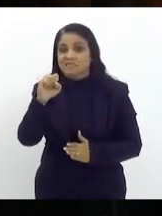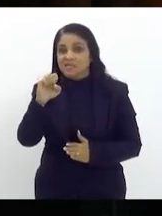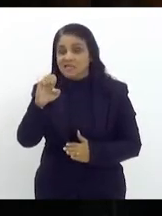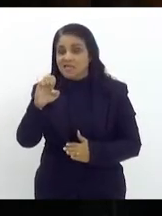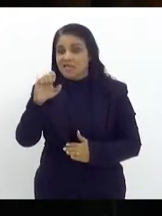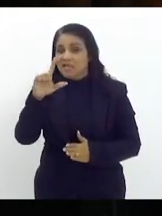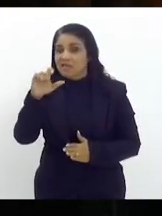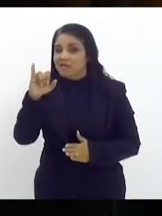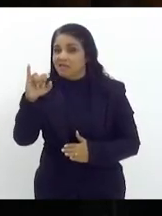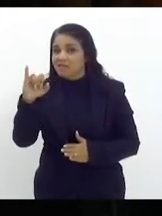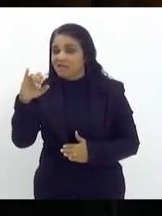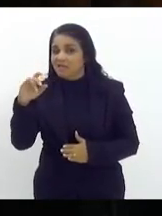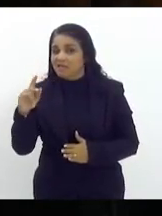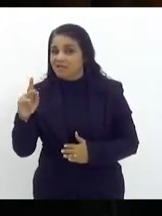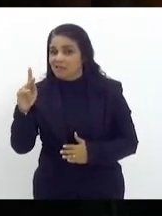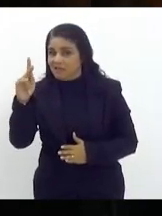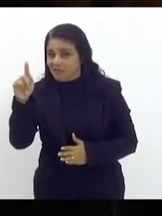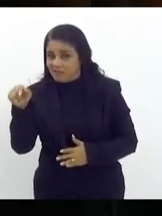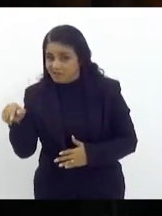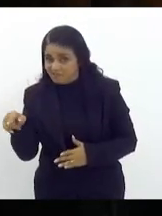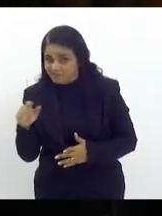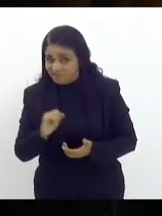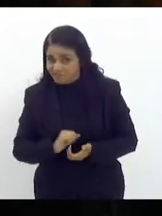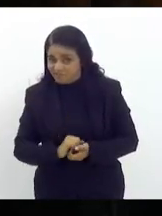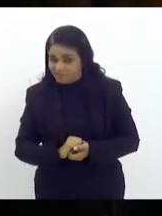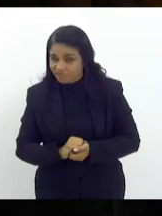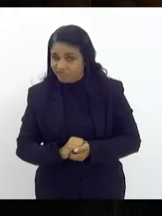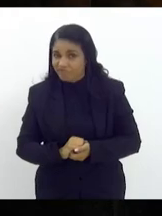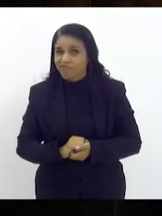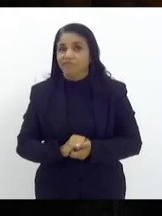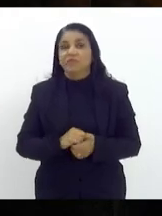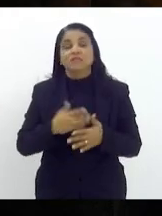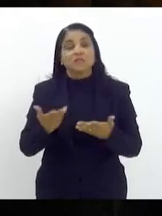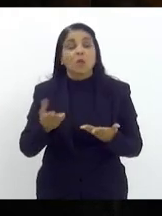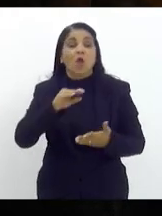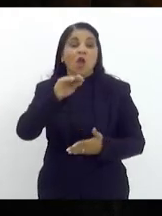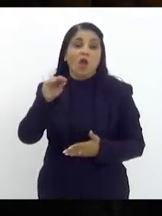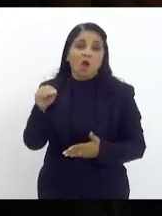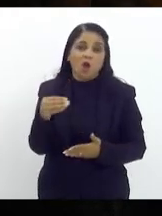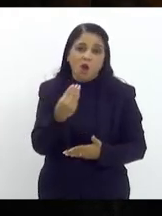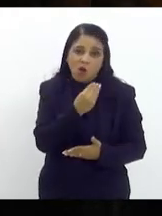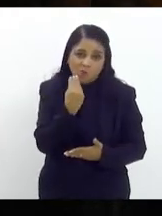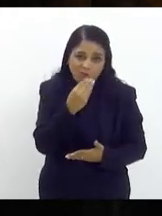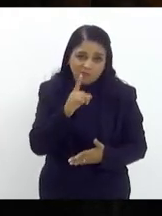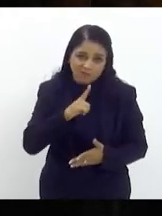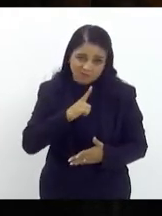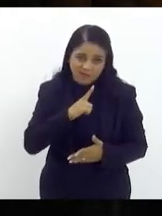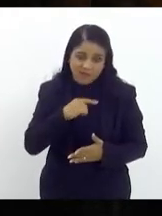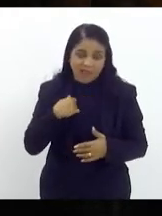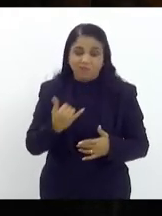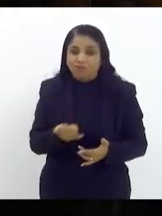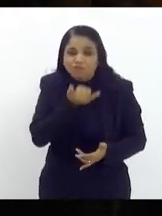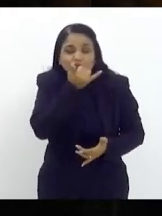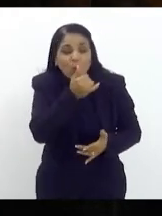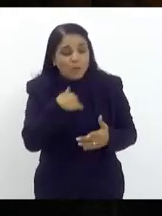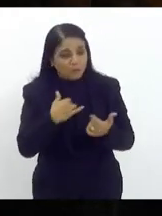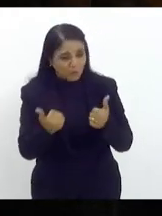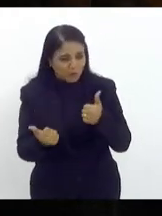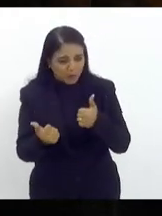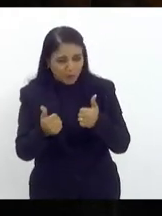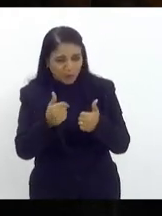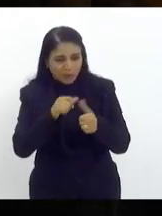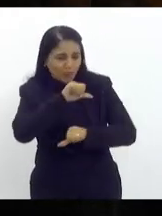mas senhora presidente nós temos uma oportunidade desculpe é que trocou para o presidente eu nem